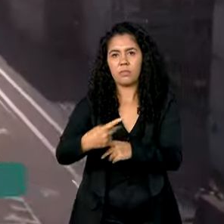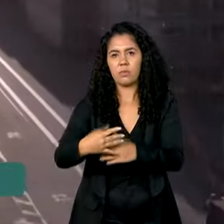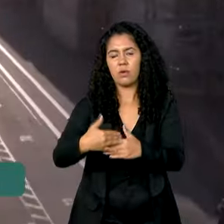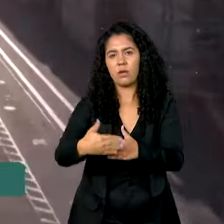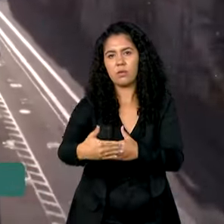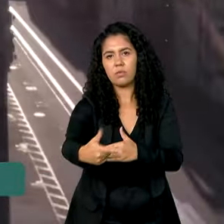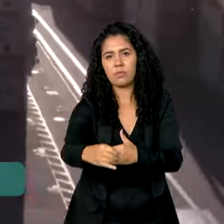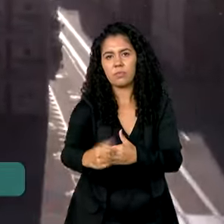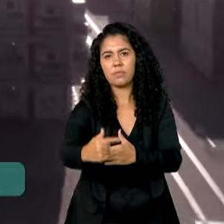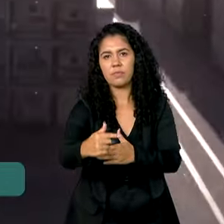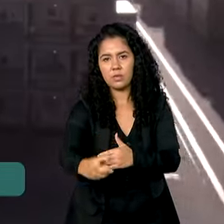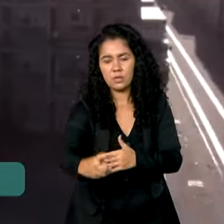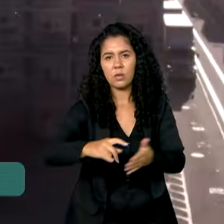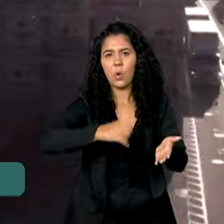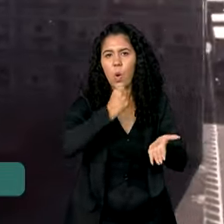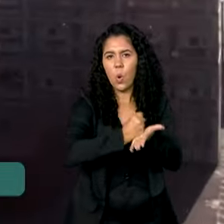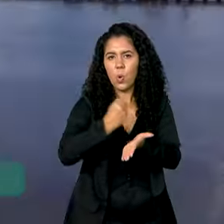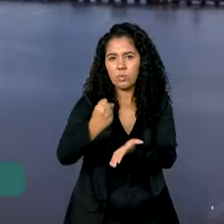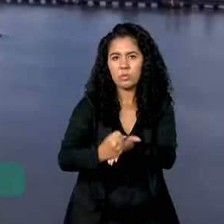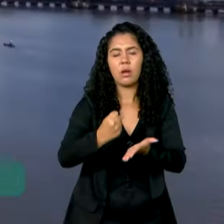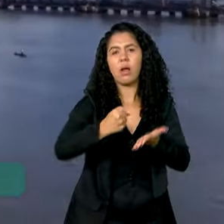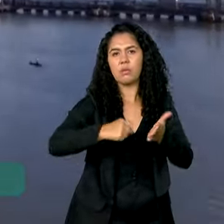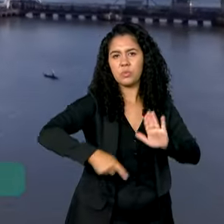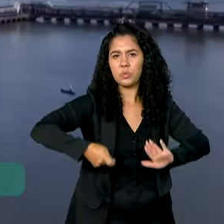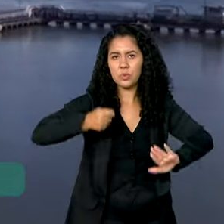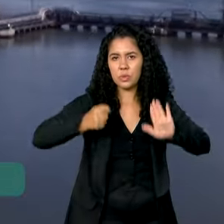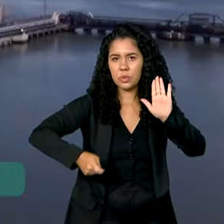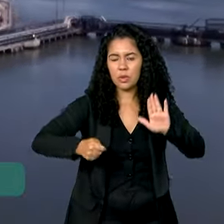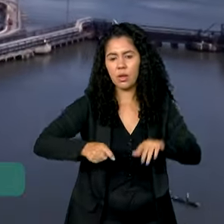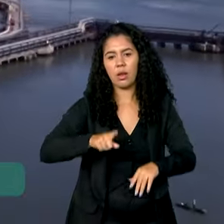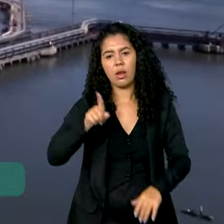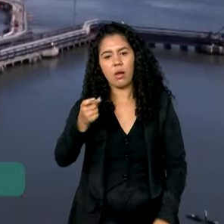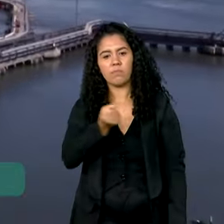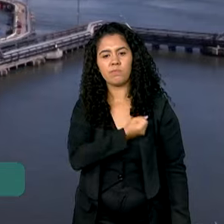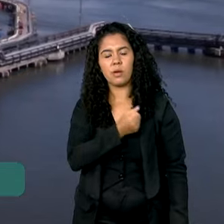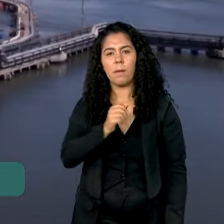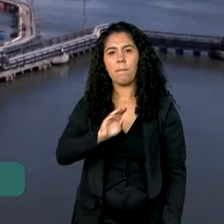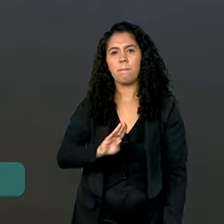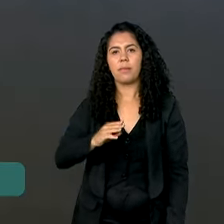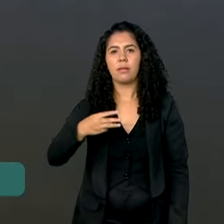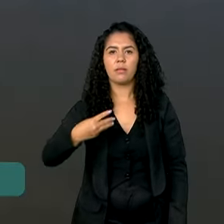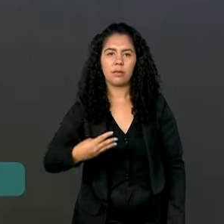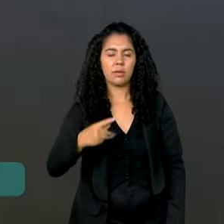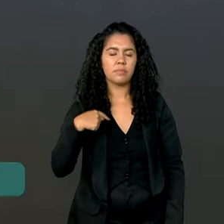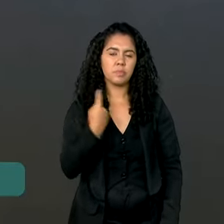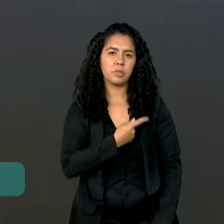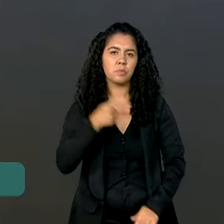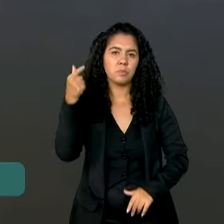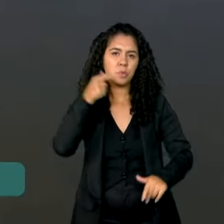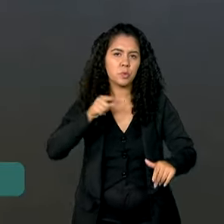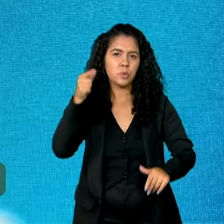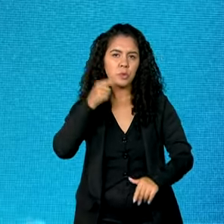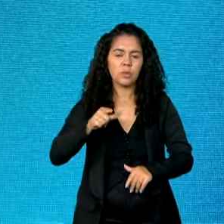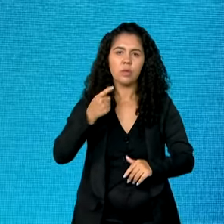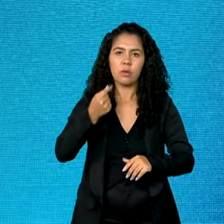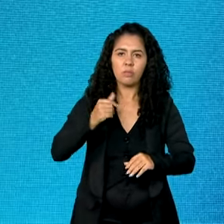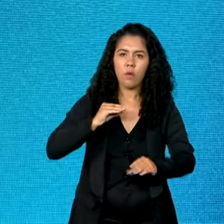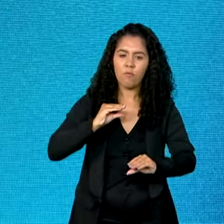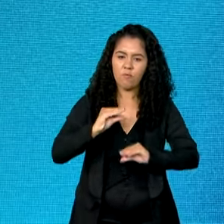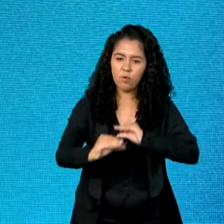carteira de grandes leilões lá na B3 para que a gente possa prover investimentos